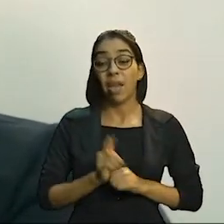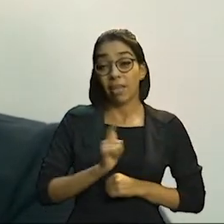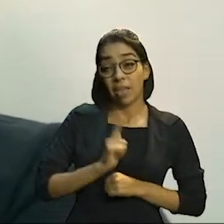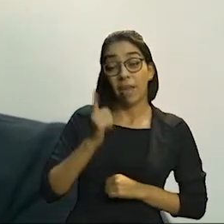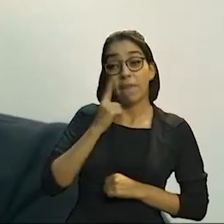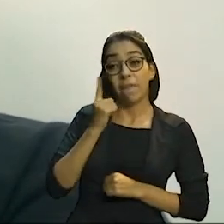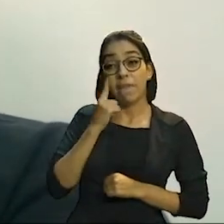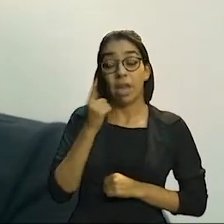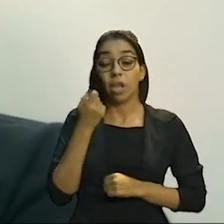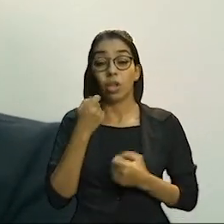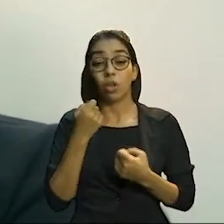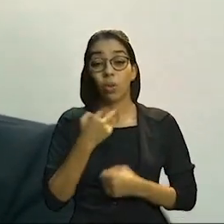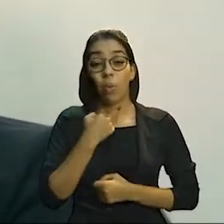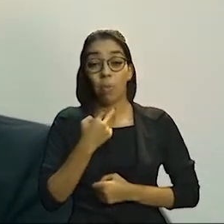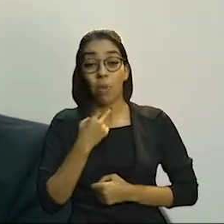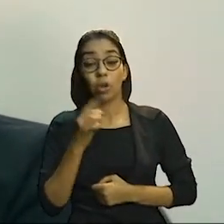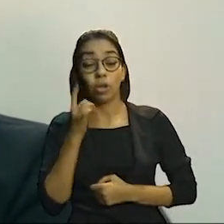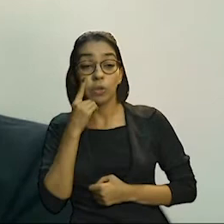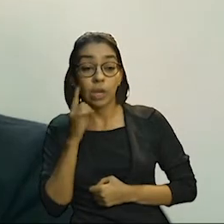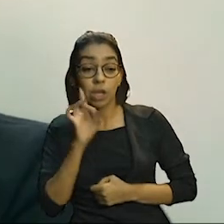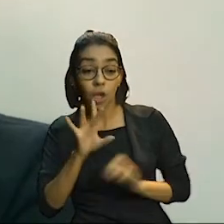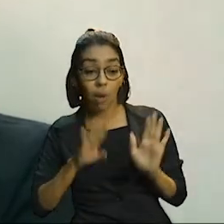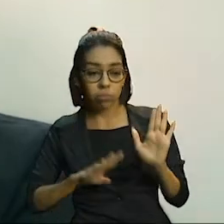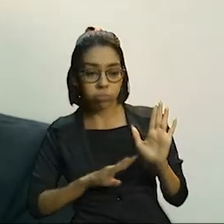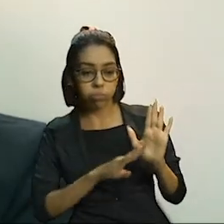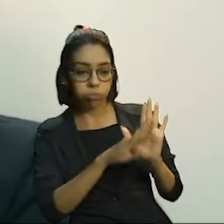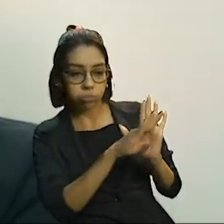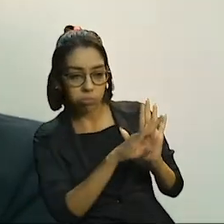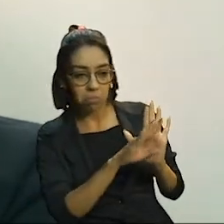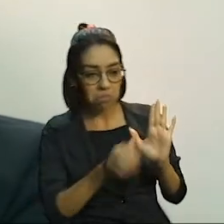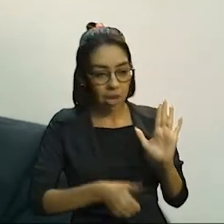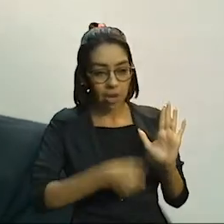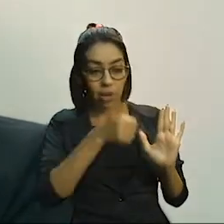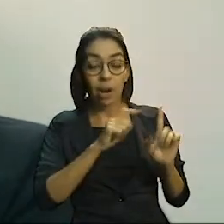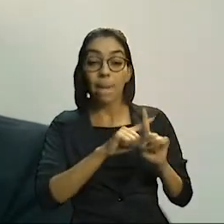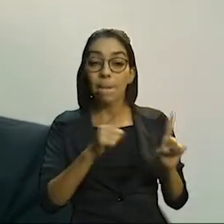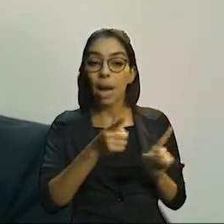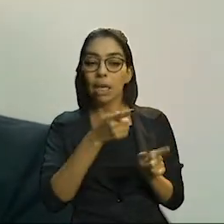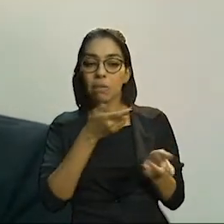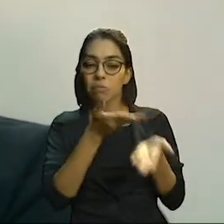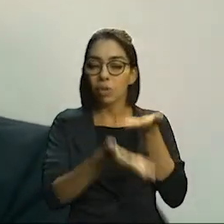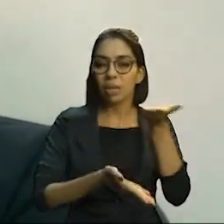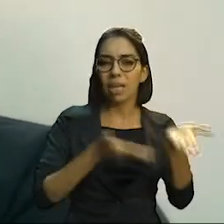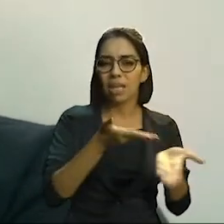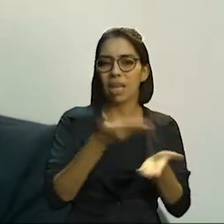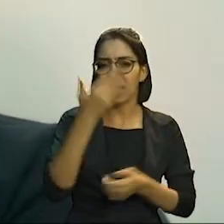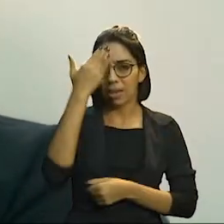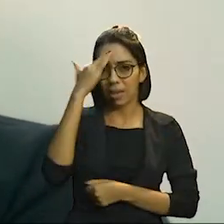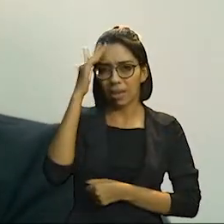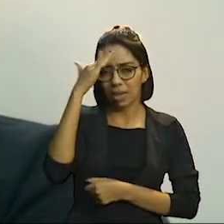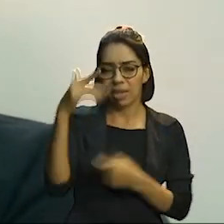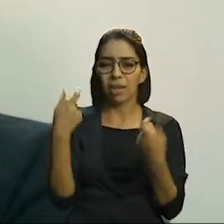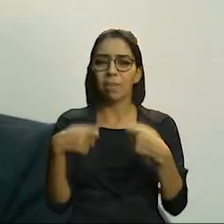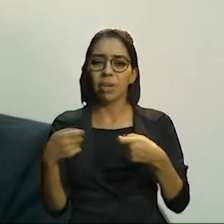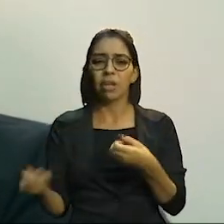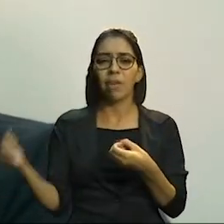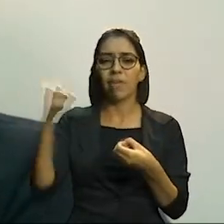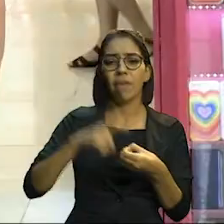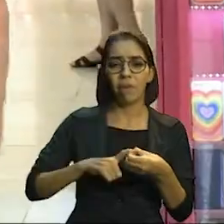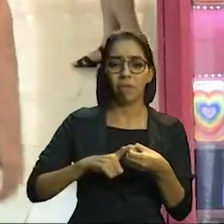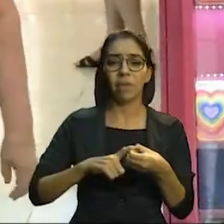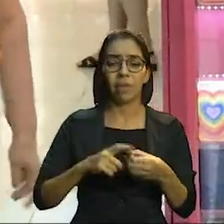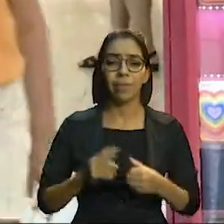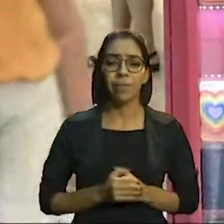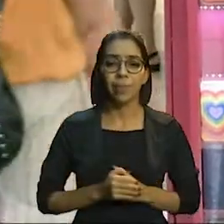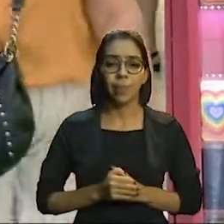olhar só o crescimento, a gente precisa olhar para o crescimento sustentável desses que entraram no setor e cuidar desse saído do setor para que possam voltar desse setor de limitação fora do